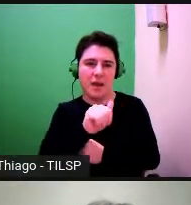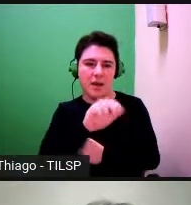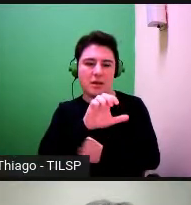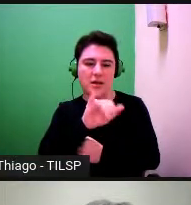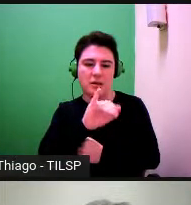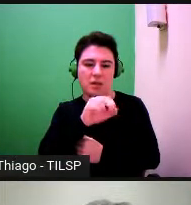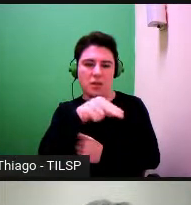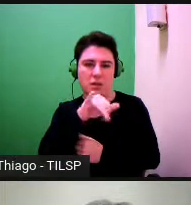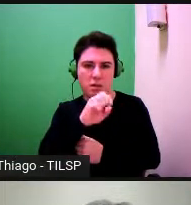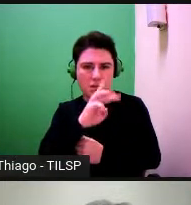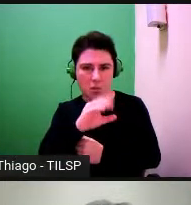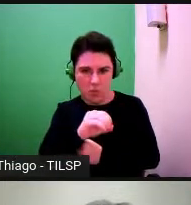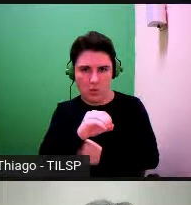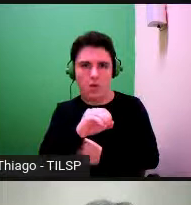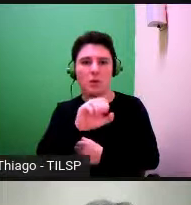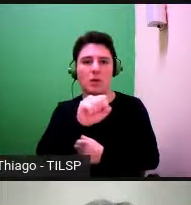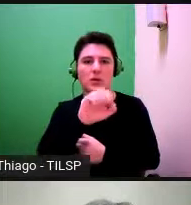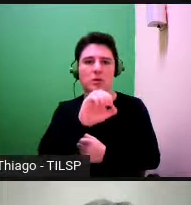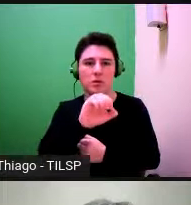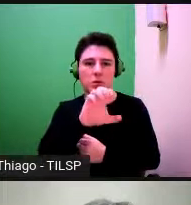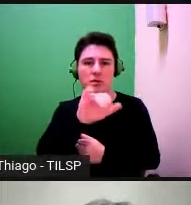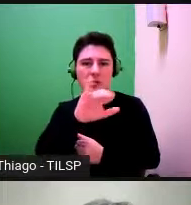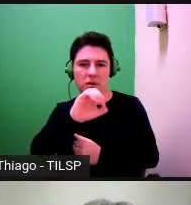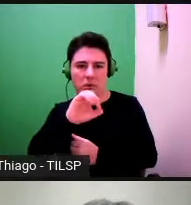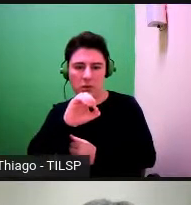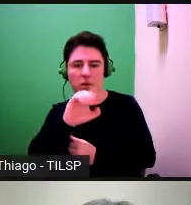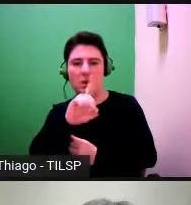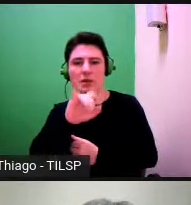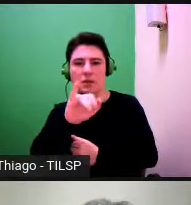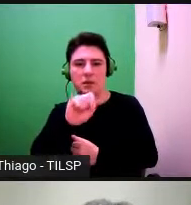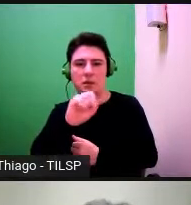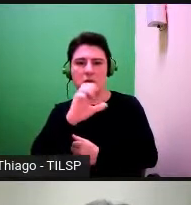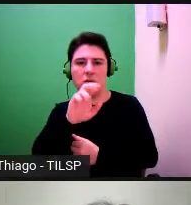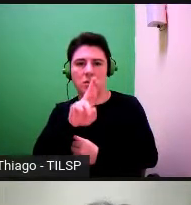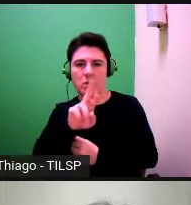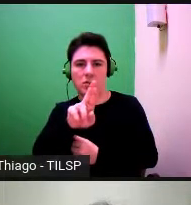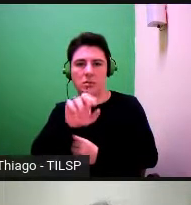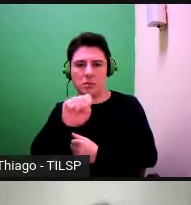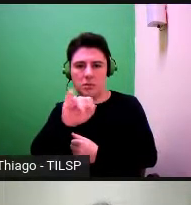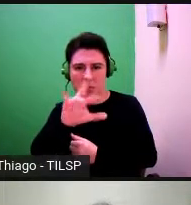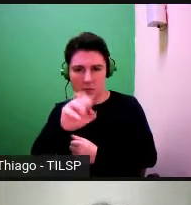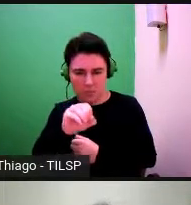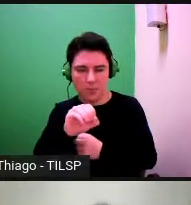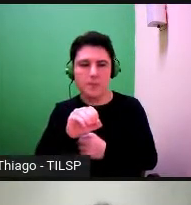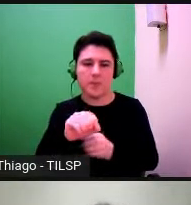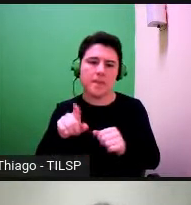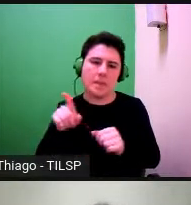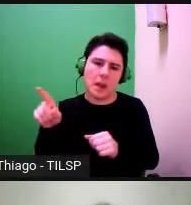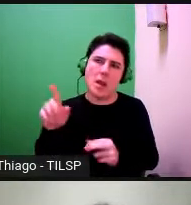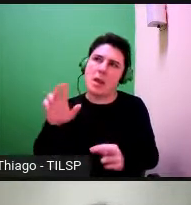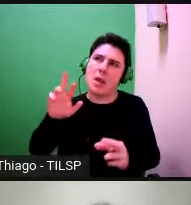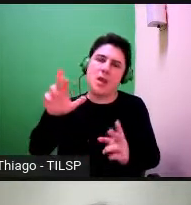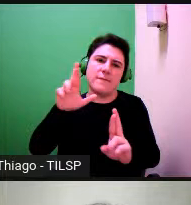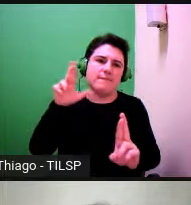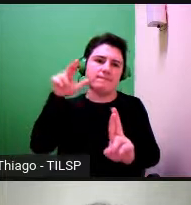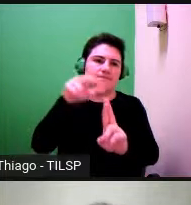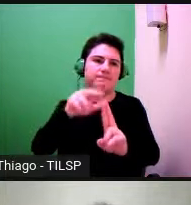E, obviamente, as referências de João Paulo Proncaro como o nome de referência, digamos, no